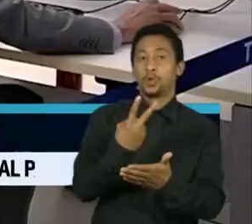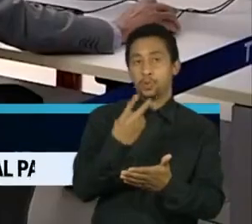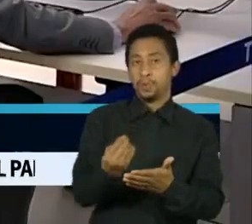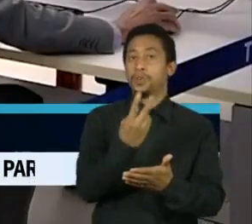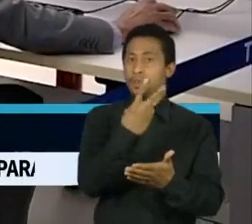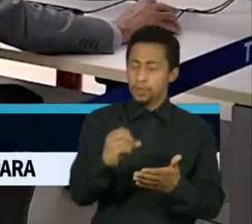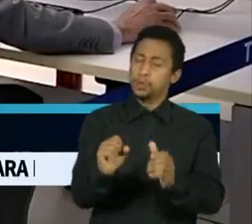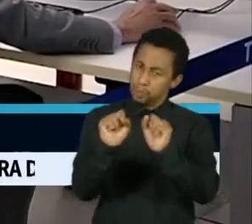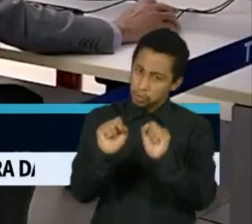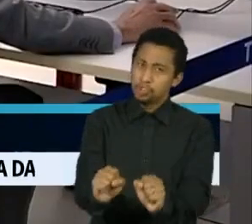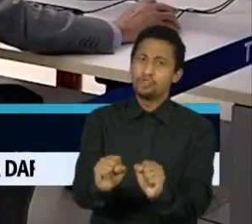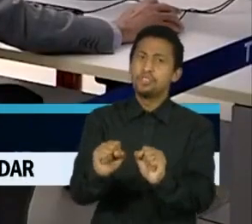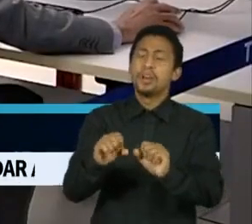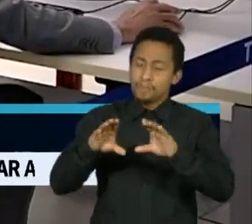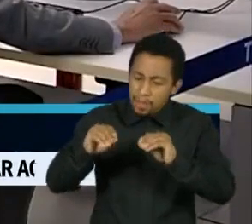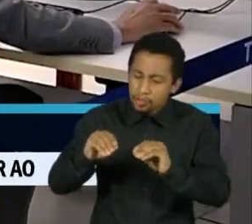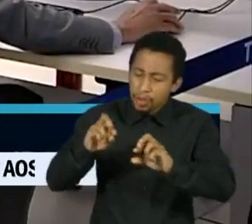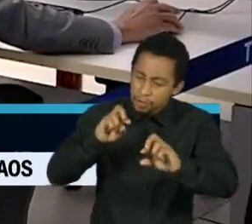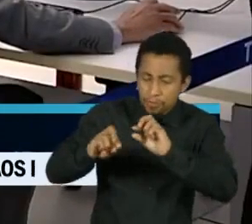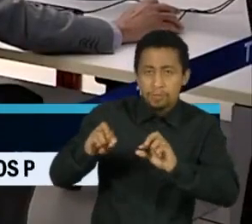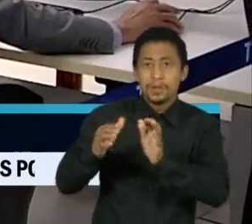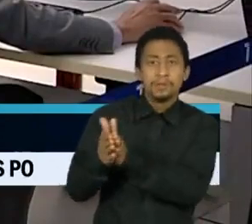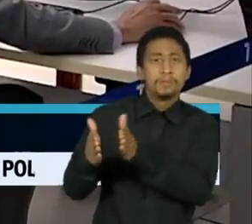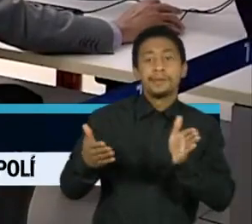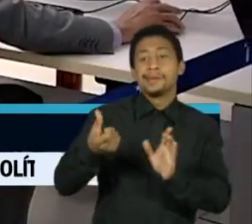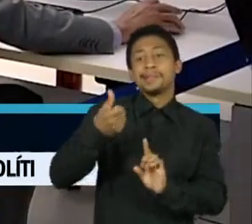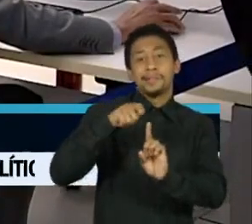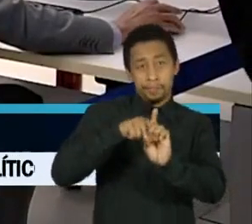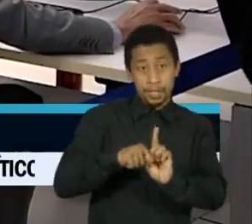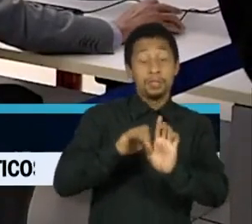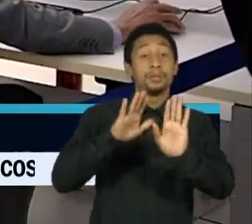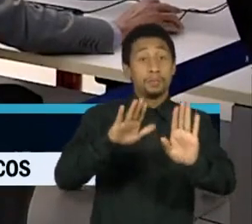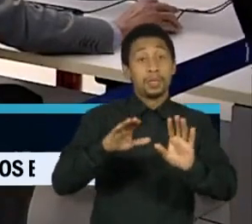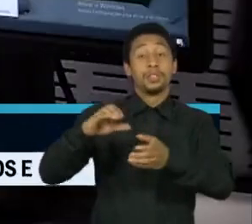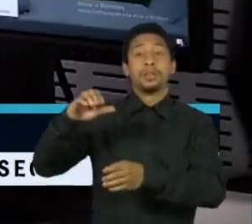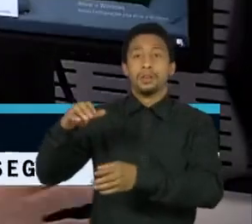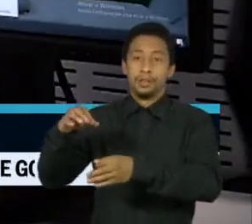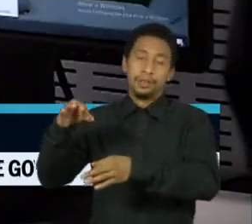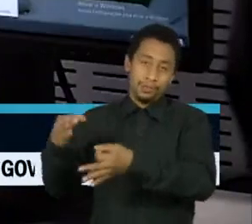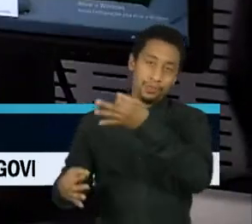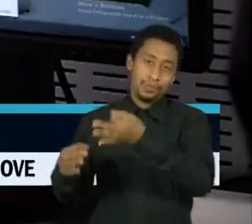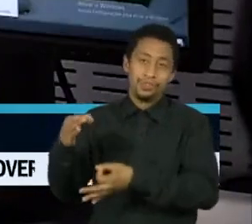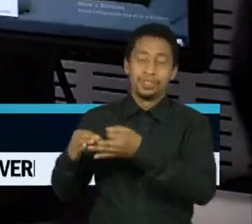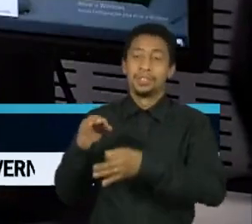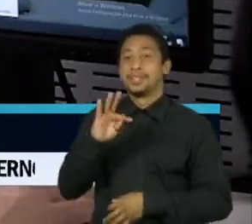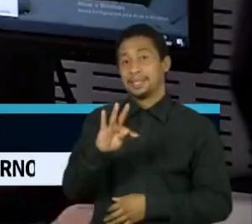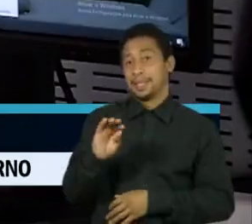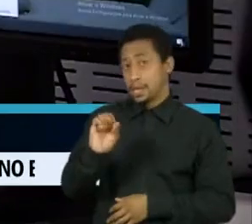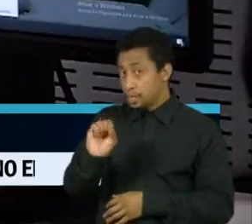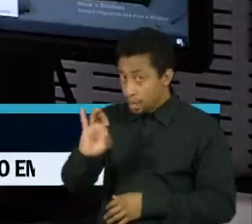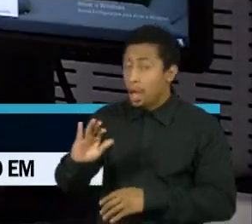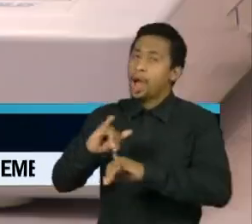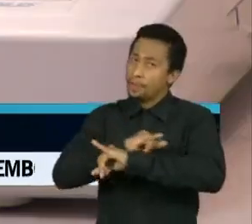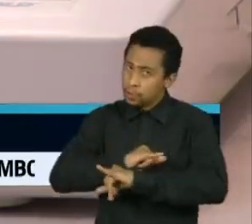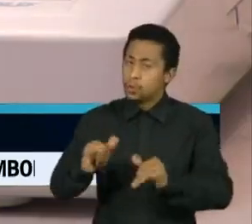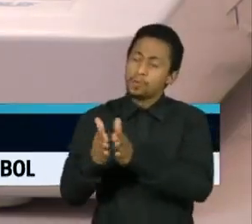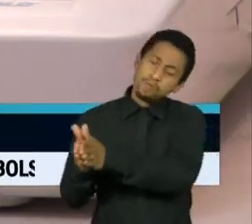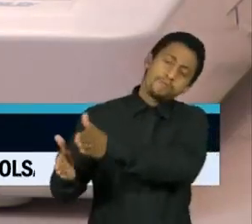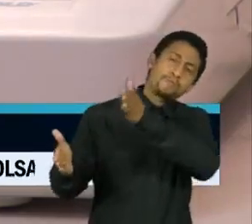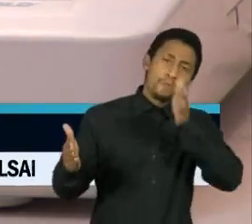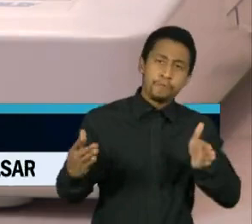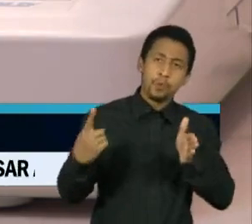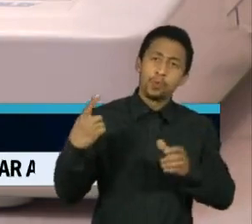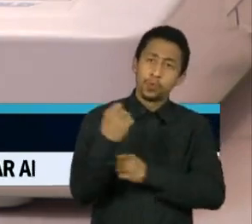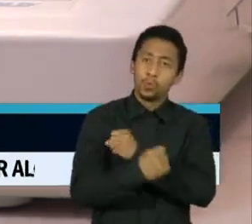inspeção era de seis meses antes das eleições. Só que este ano, a Justiça Eleitoral ampliou o prazo para um ano. O